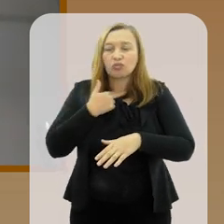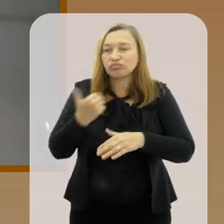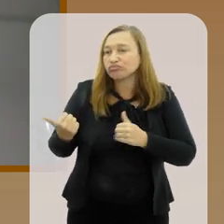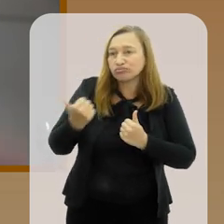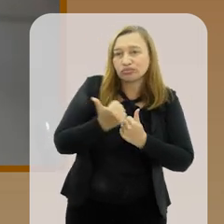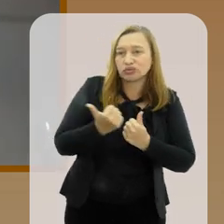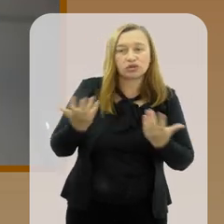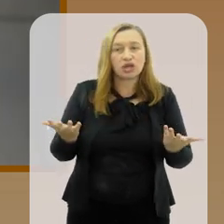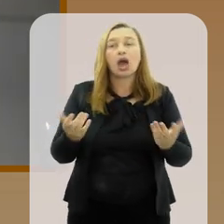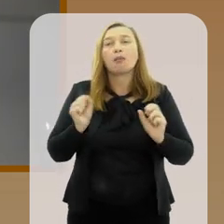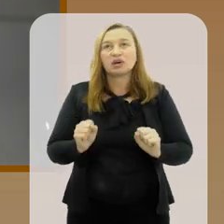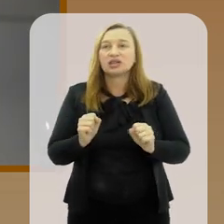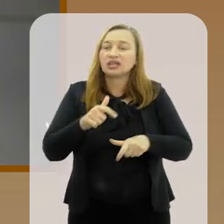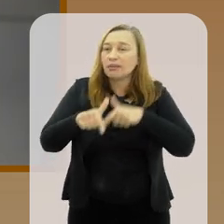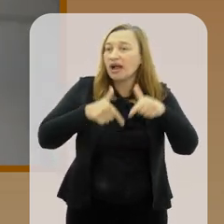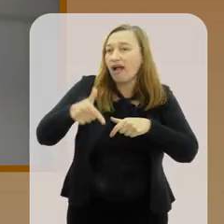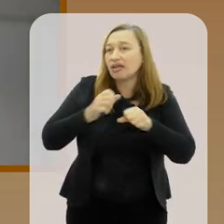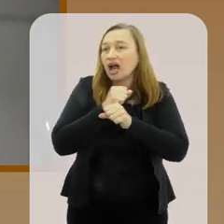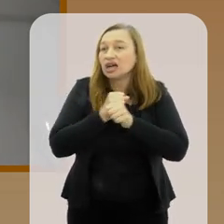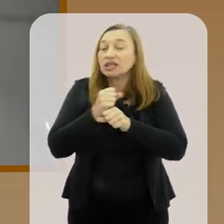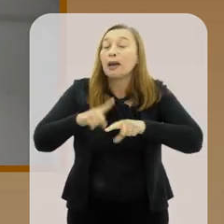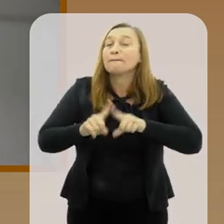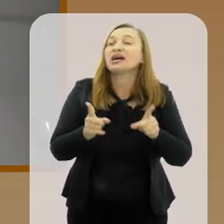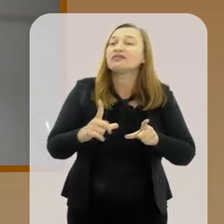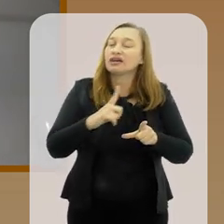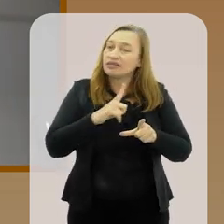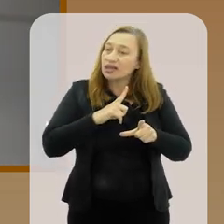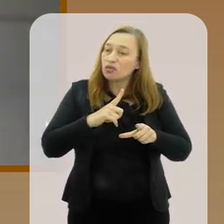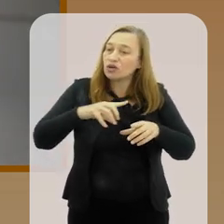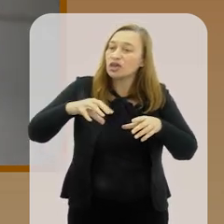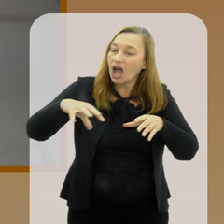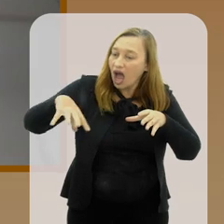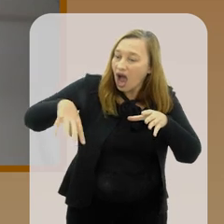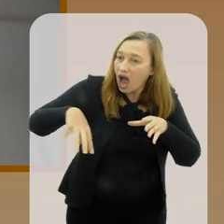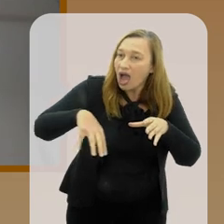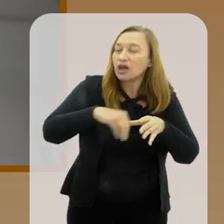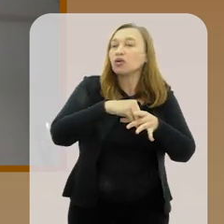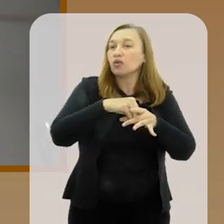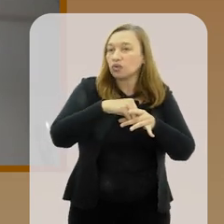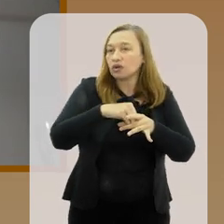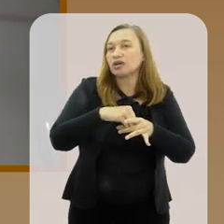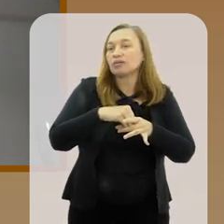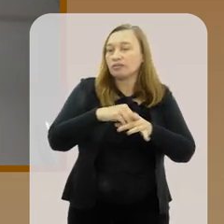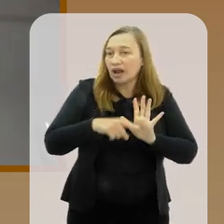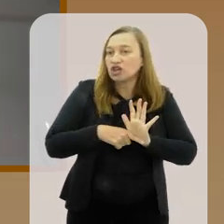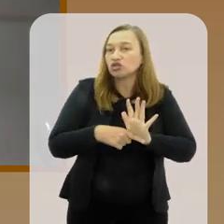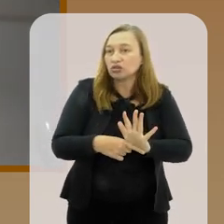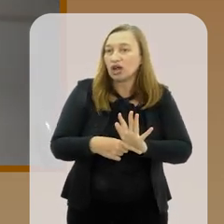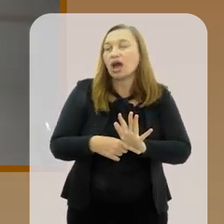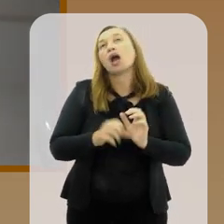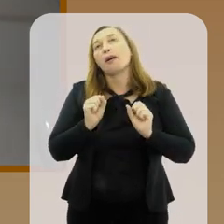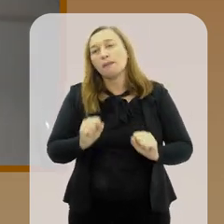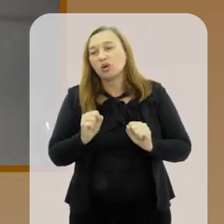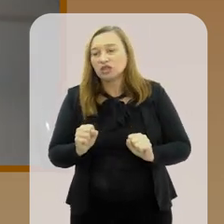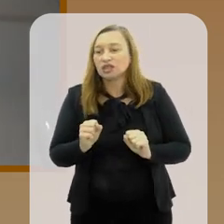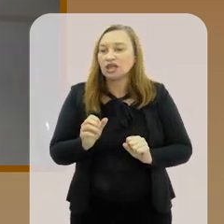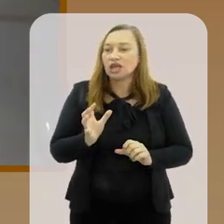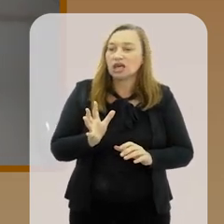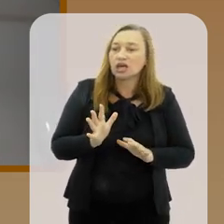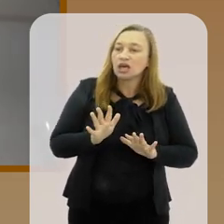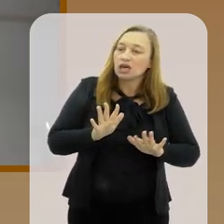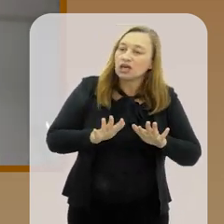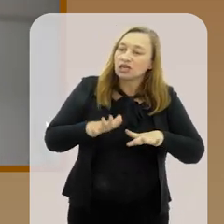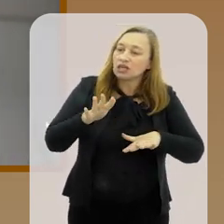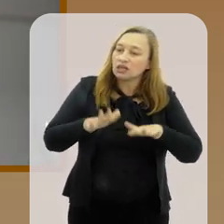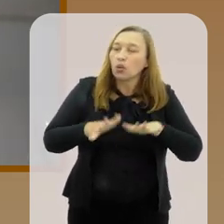outra pessoa. Obviamente, ele tem que ter trabalhado todo o tempo, etc. Mas ele ainda vai ter a contribuir enormemente com a execução. Ele pode ter ficado um pouco mais